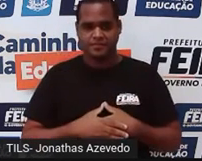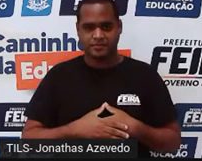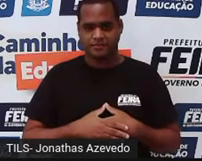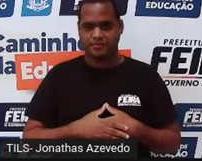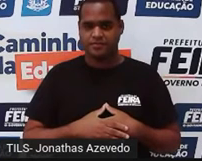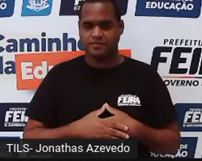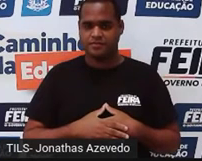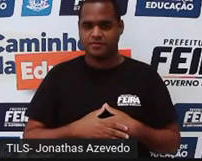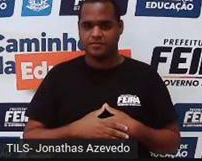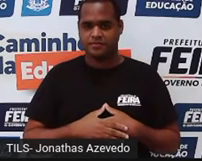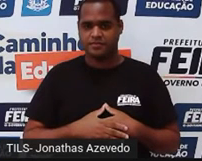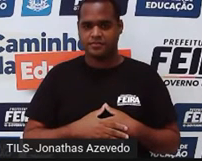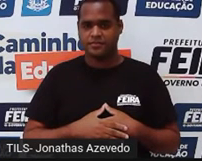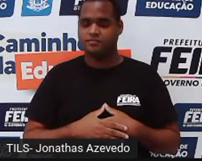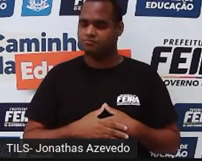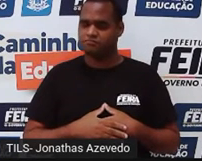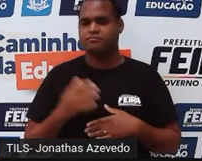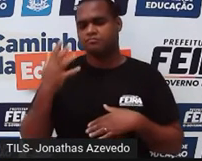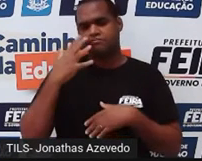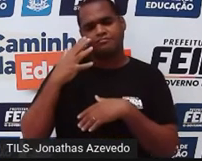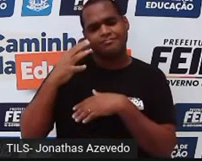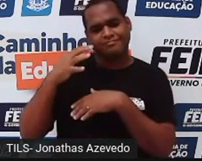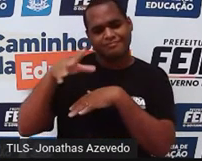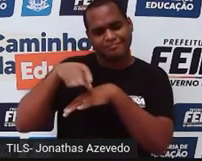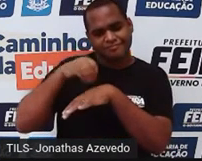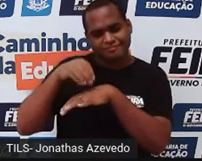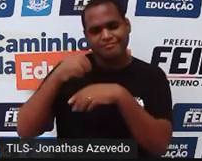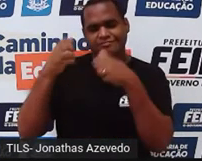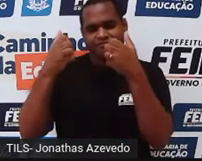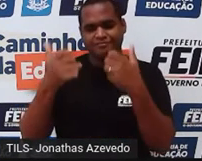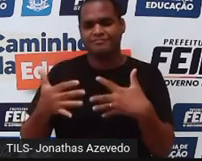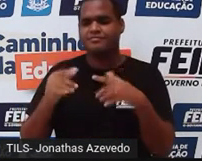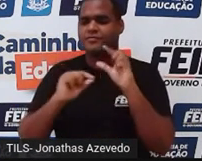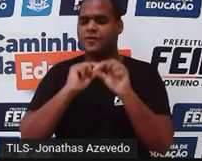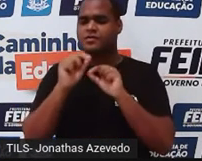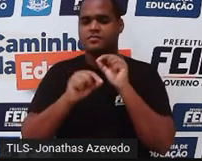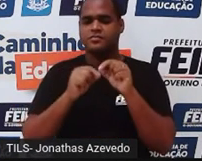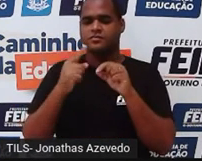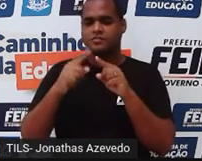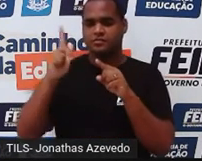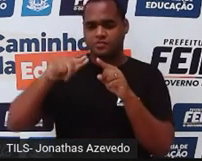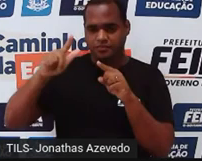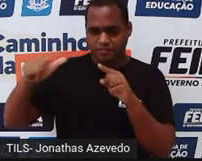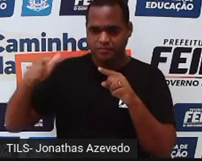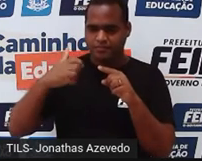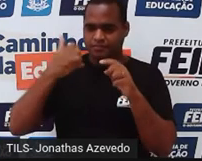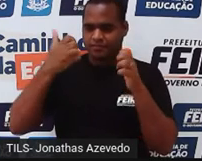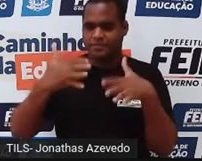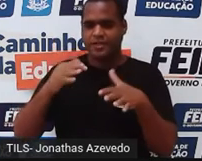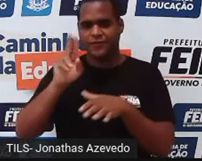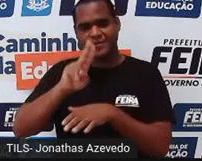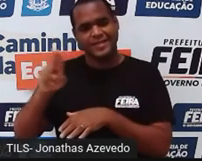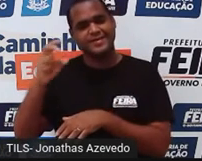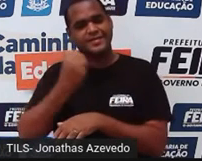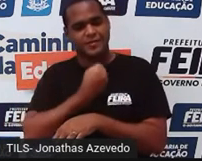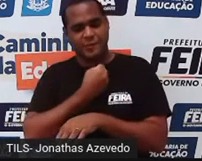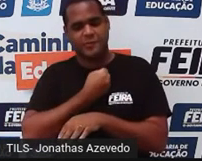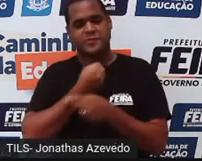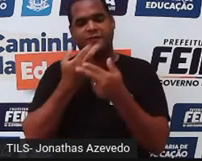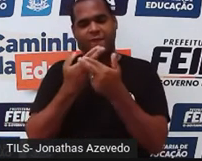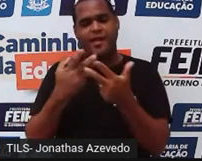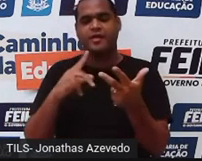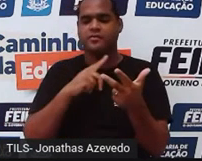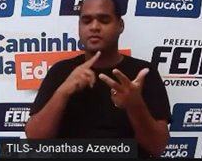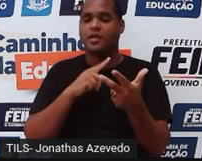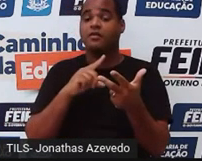eu vou trazer para você uma situaçãozinha muito recorrente para se usar números inteiros. E eu já tinha